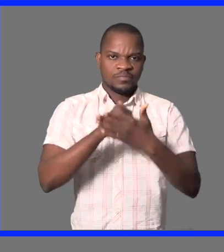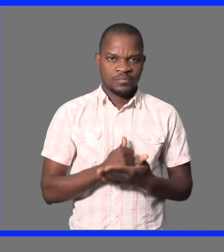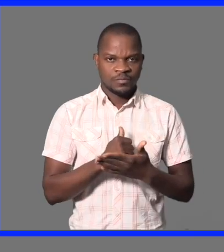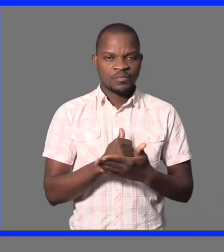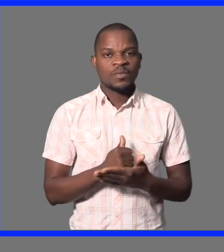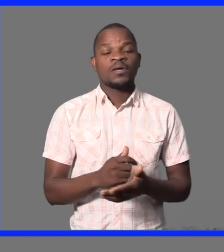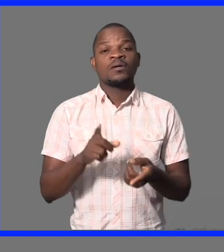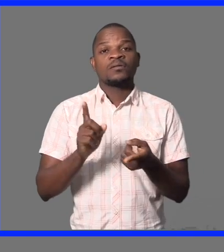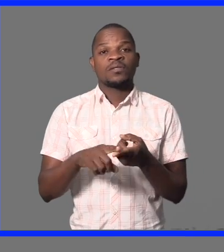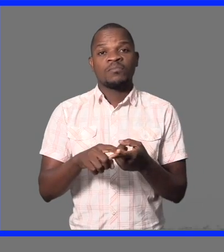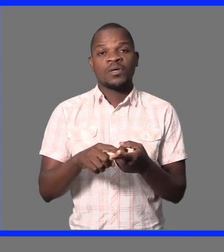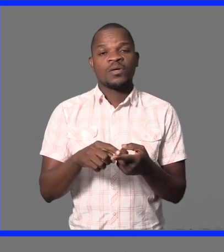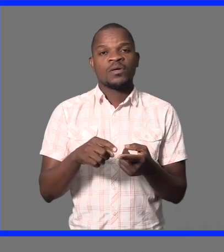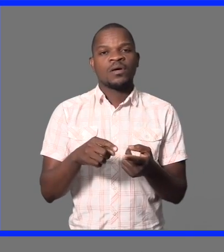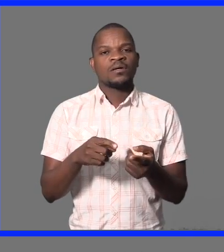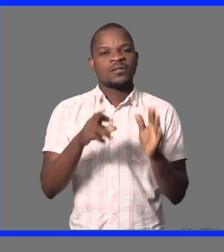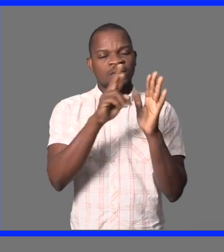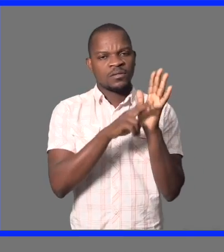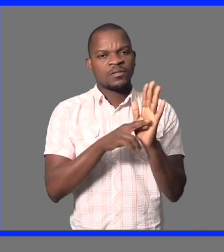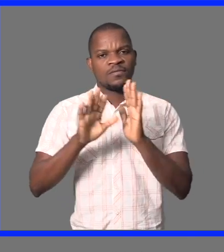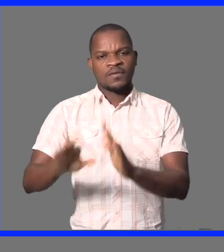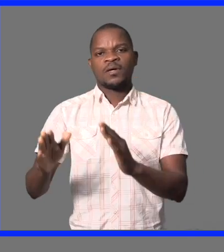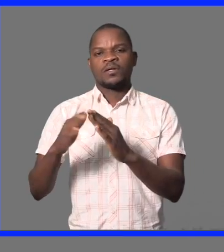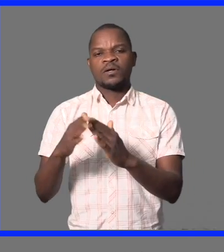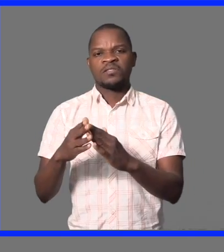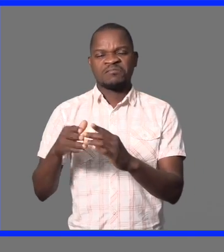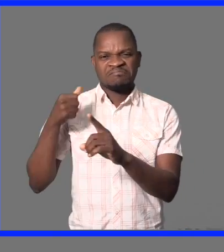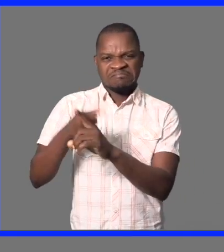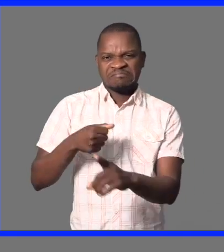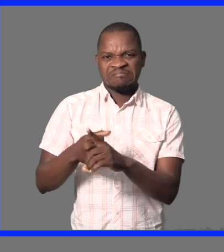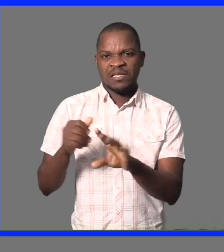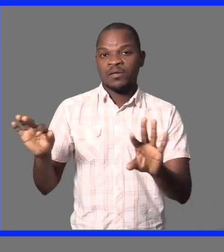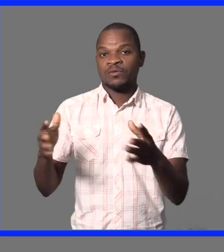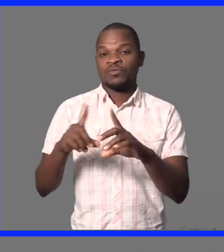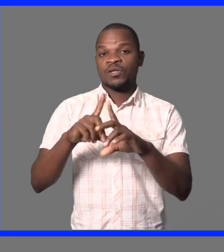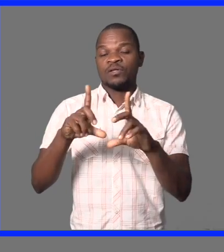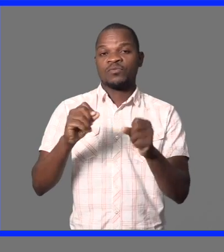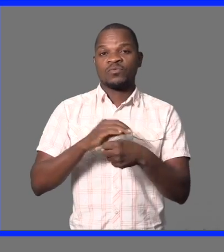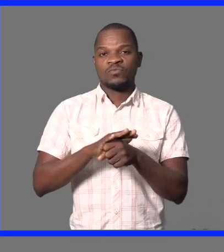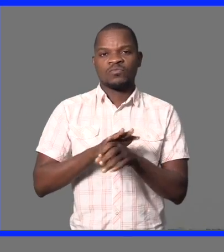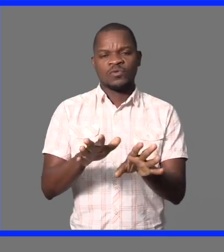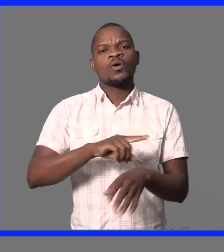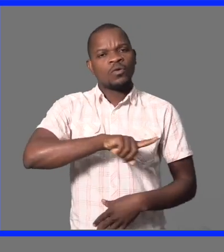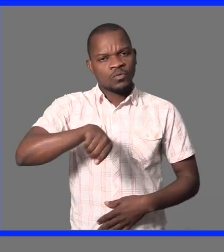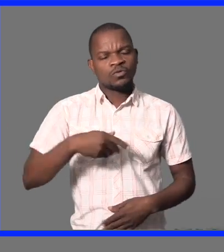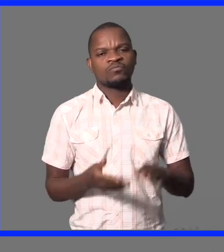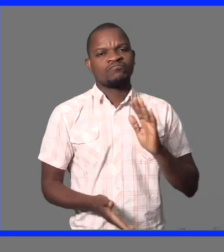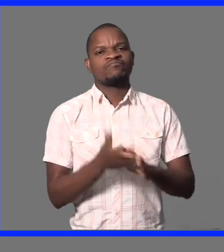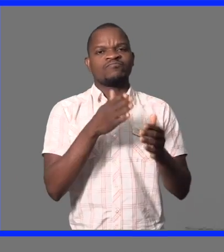muito apoiados, pois o motivo e a ordem de ficar em casa para combater o coronavírus